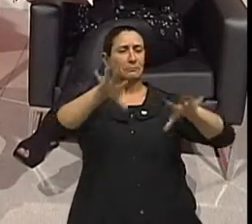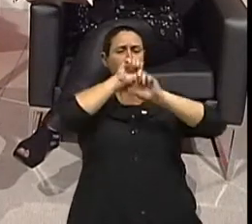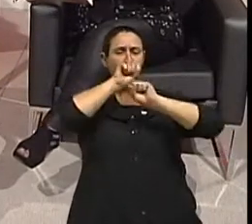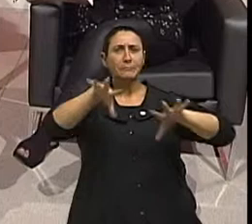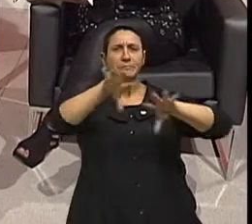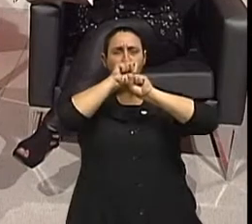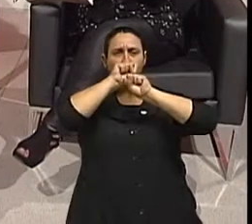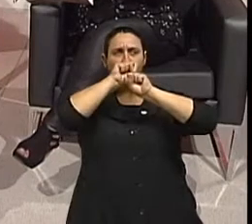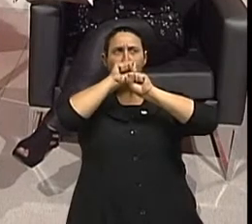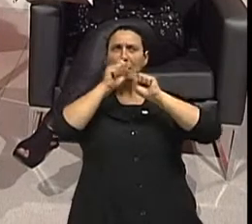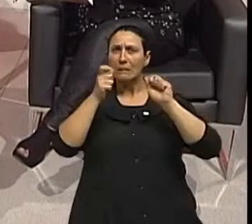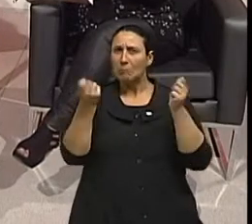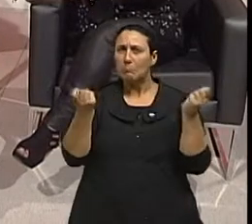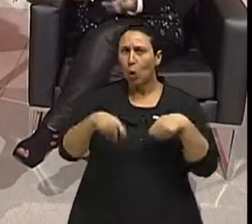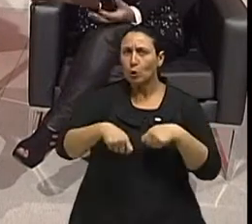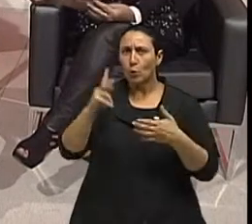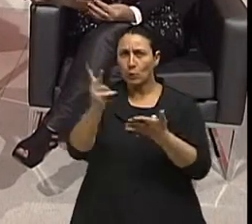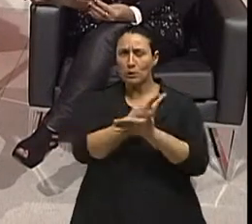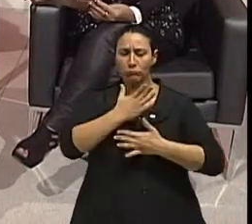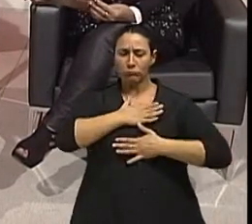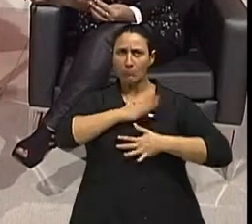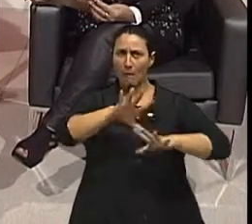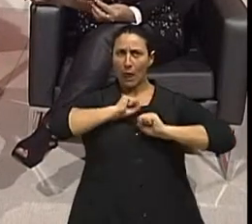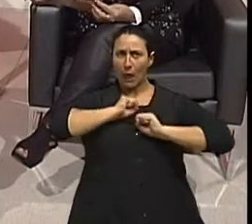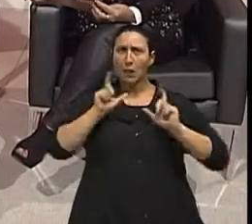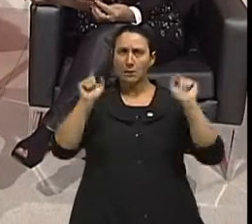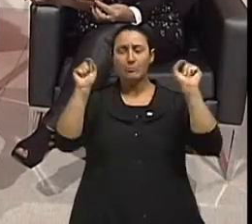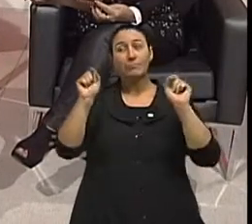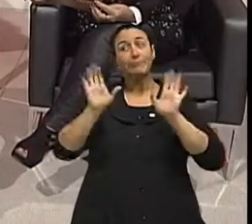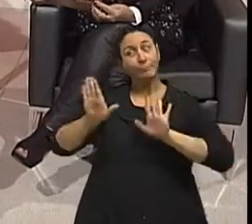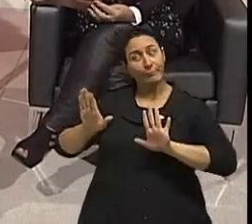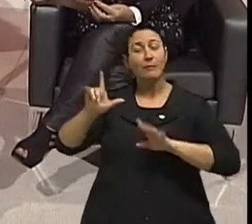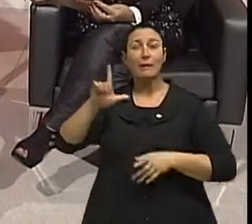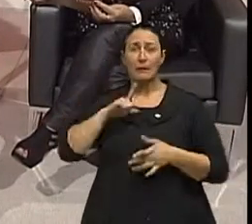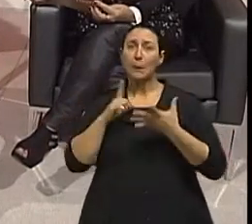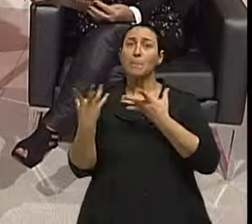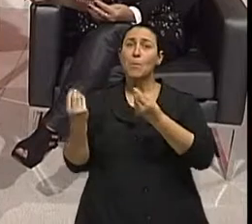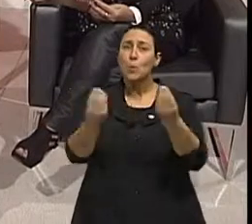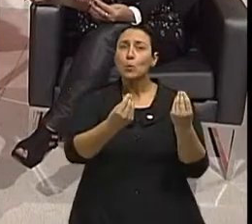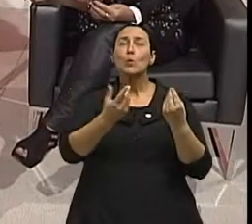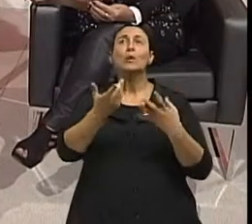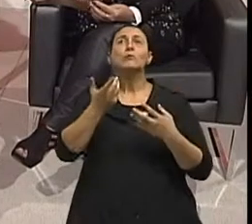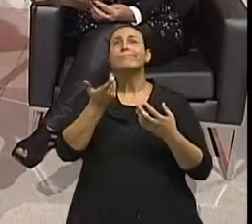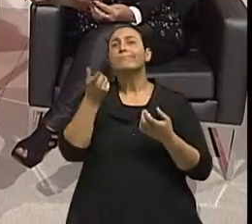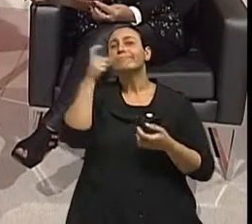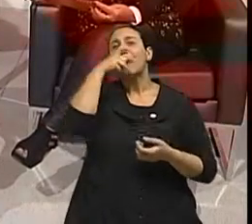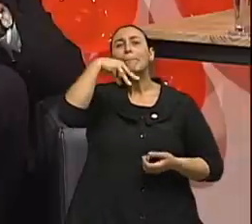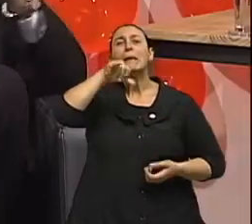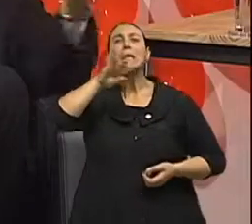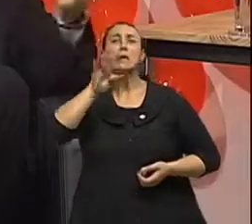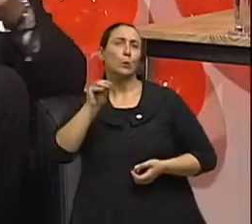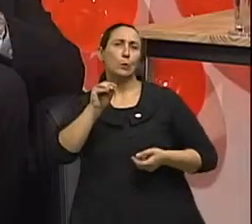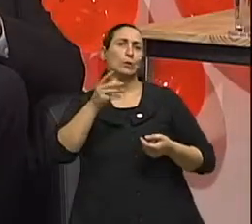tem essa questão do fumante passivo? Tem vários mitos que as pessoas acabam tentando se proteger, mas isso não protege ninguém. Bem,